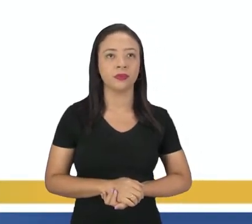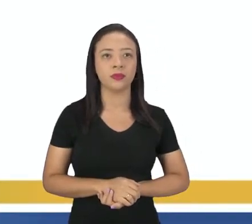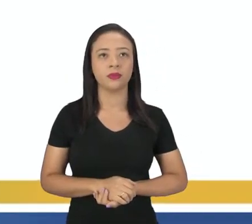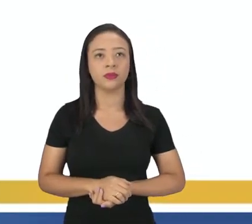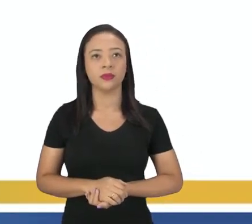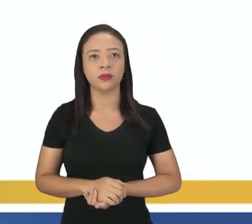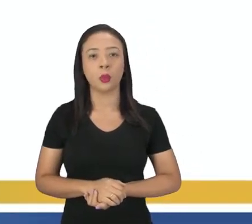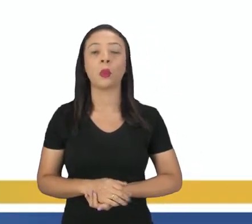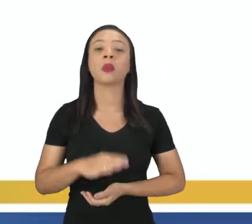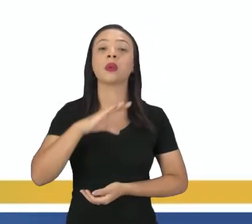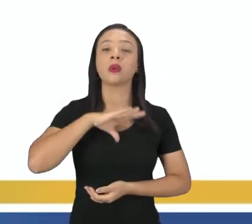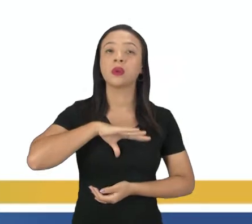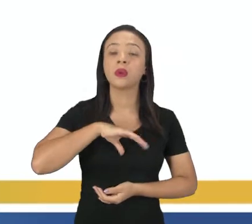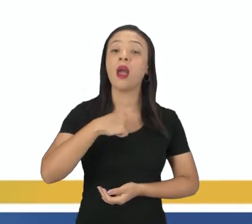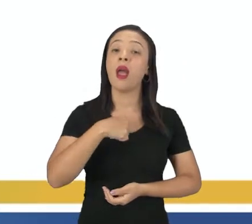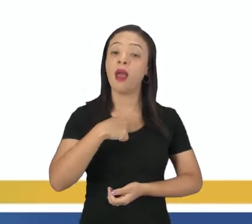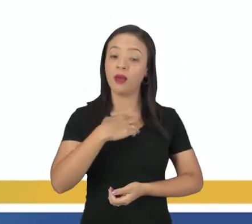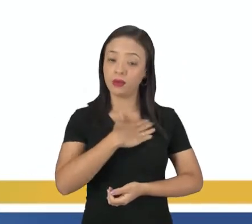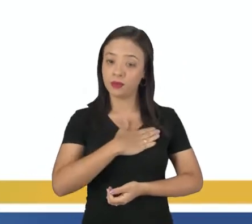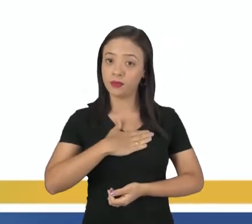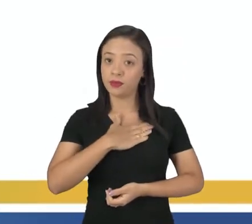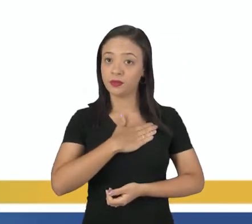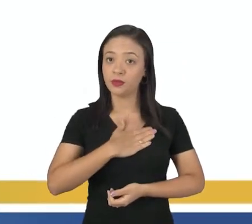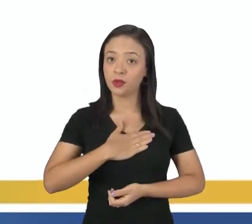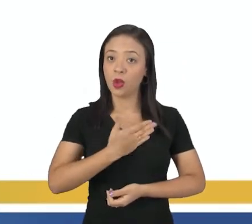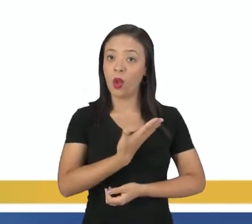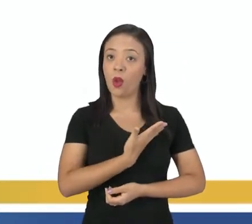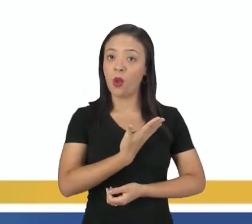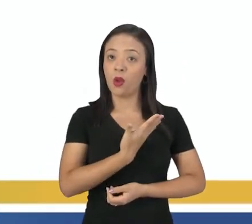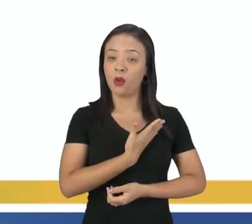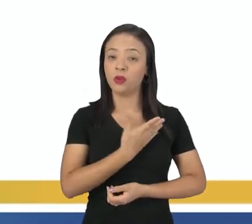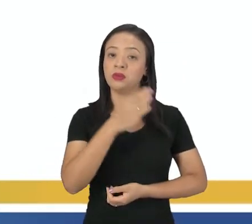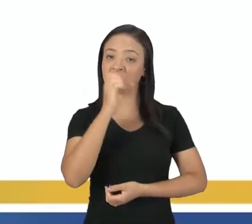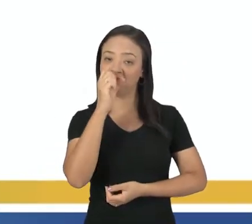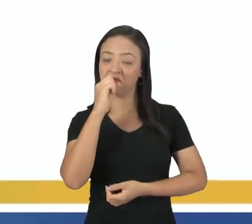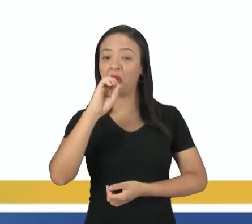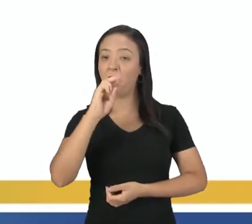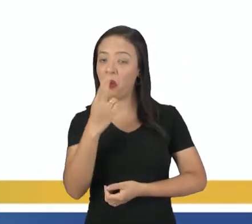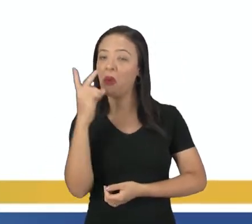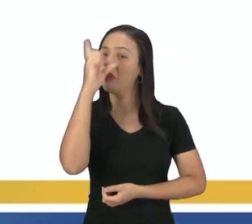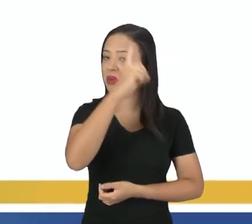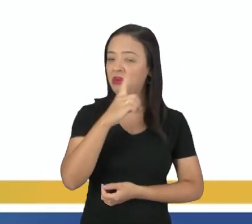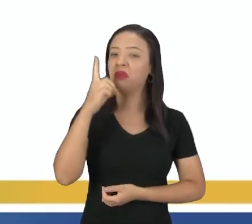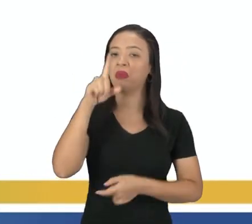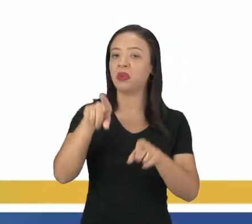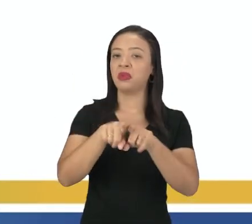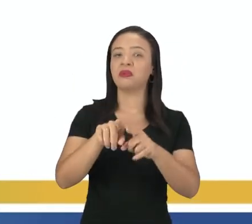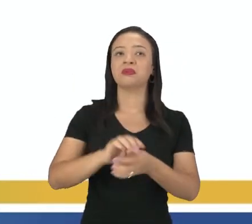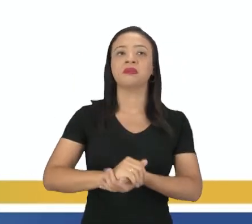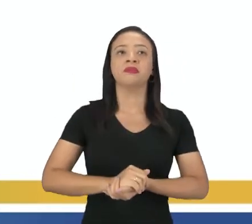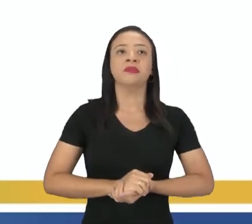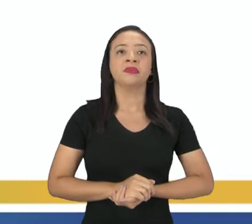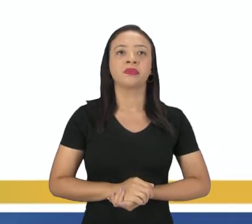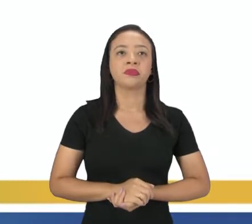los fines de semana, né? No português seria, eu gosto de sair com os meus amigos nos fines de semana, tá?